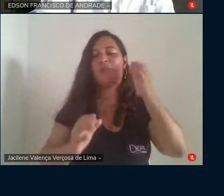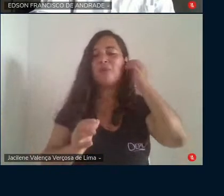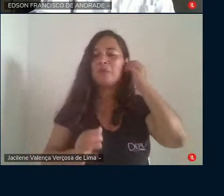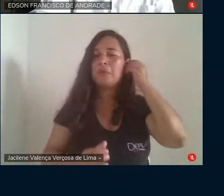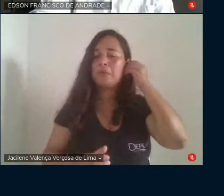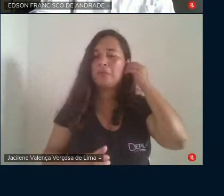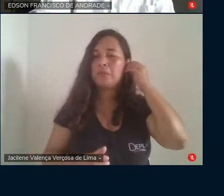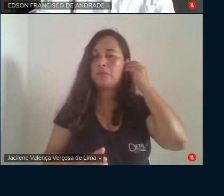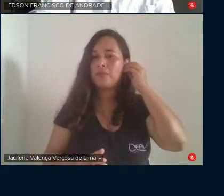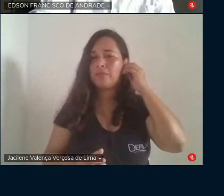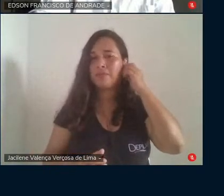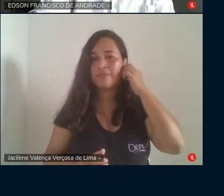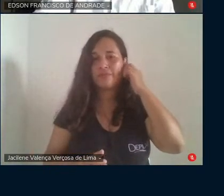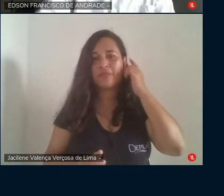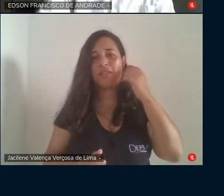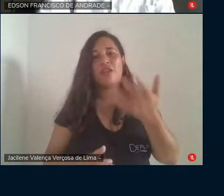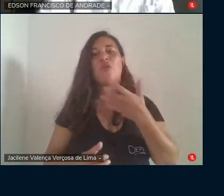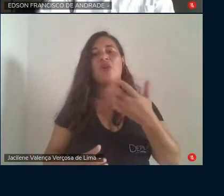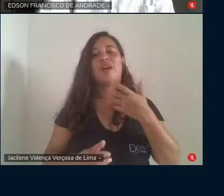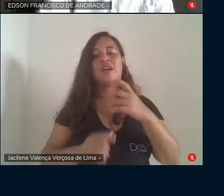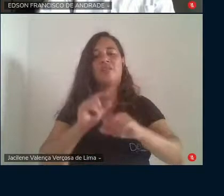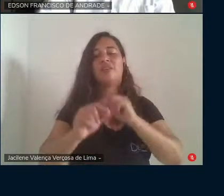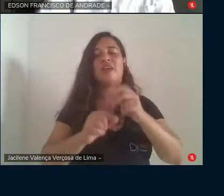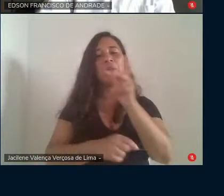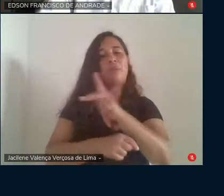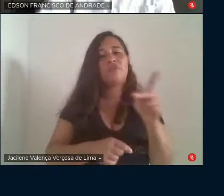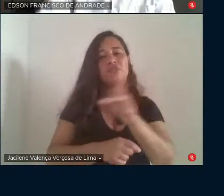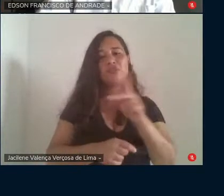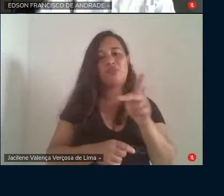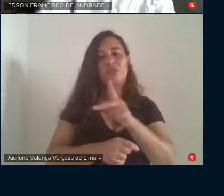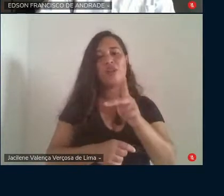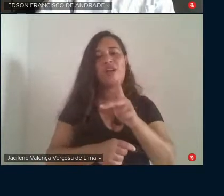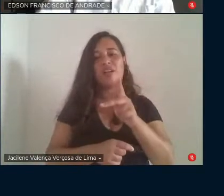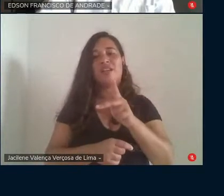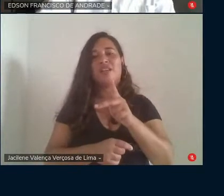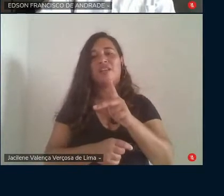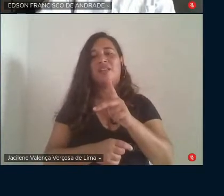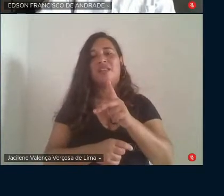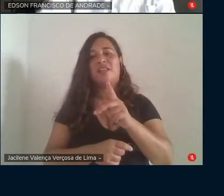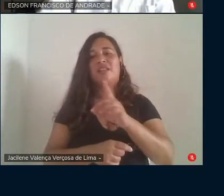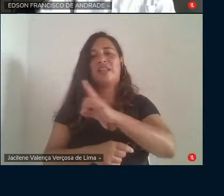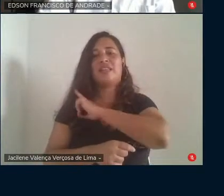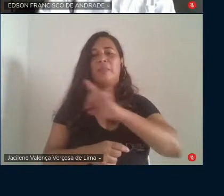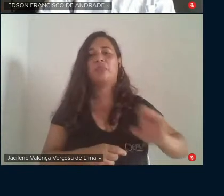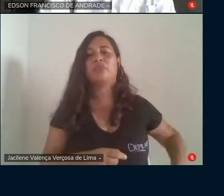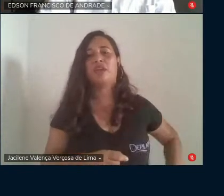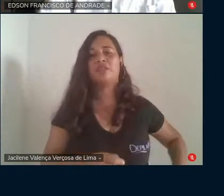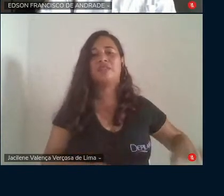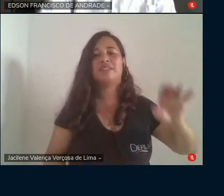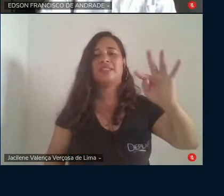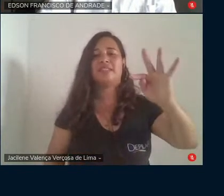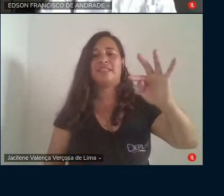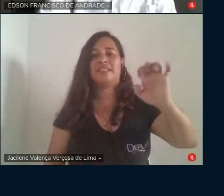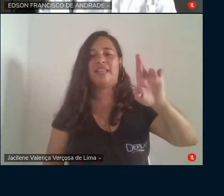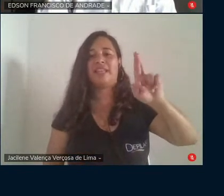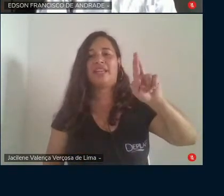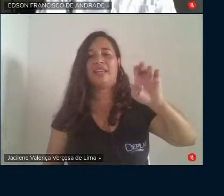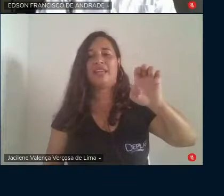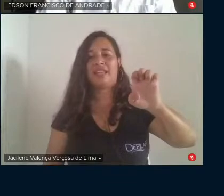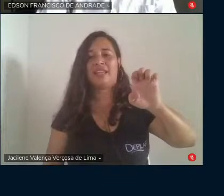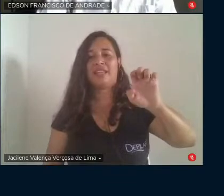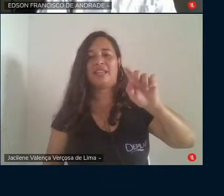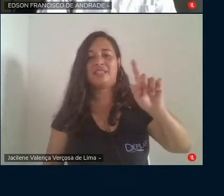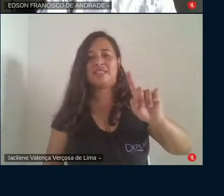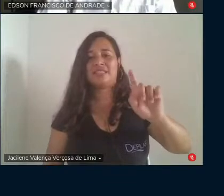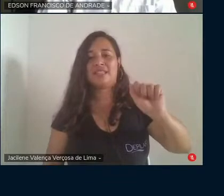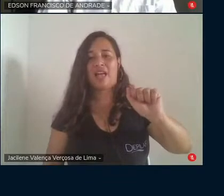saudação da nossa professora, deputada estadual, Tereza Leitão. Pela programação,